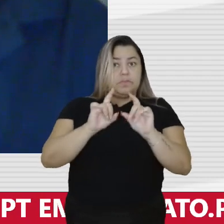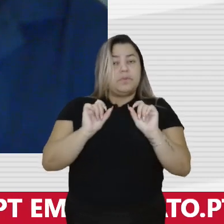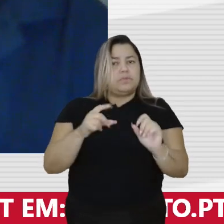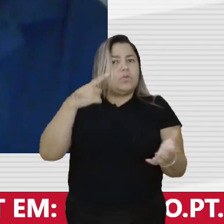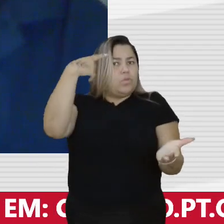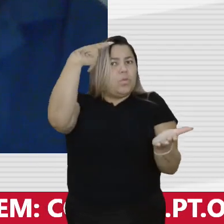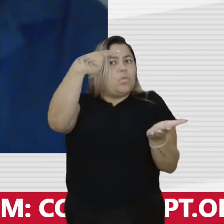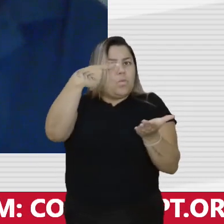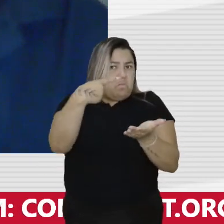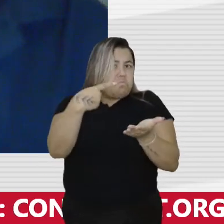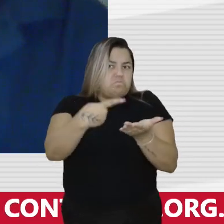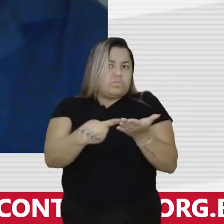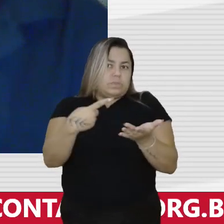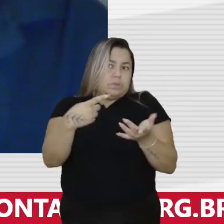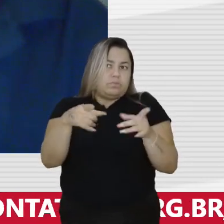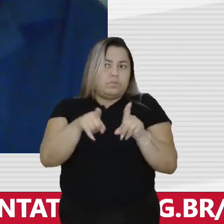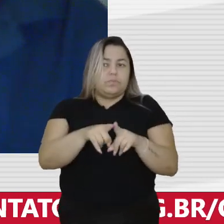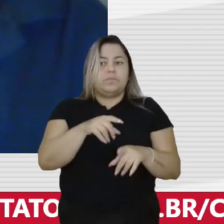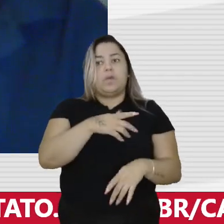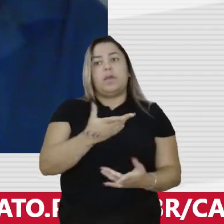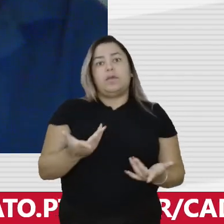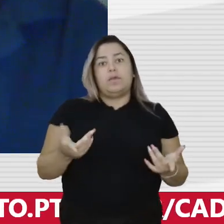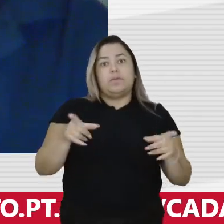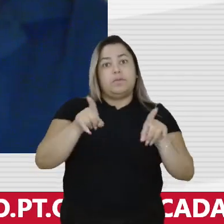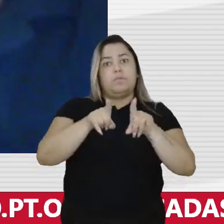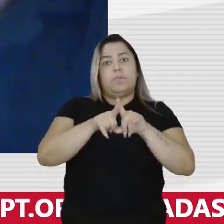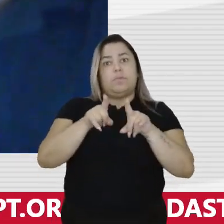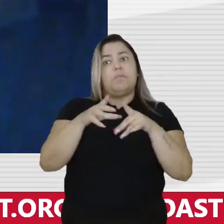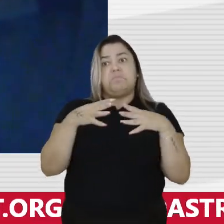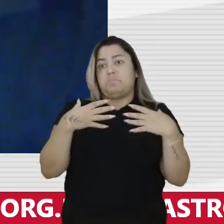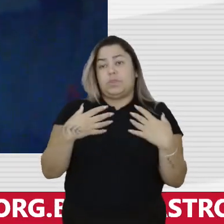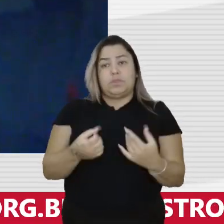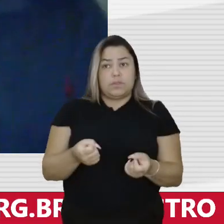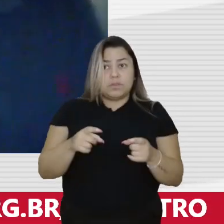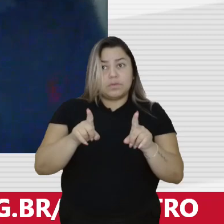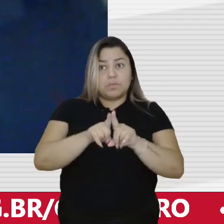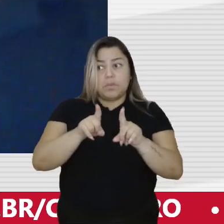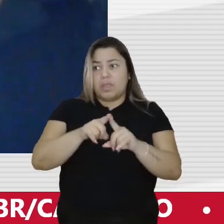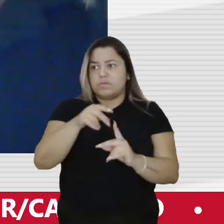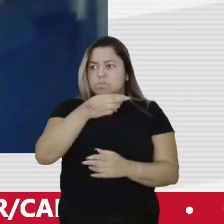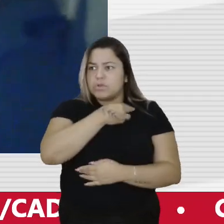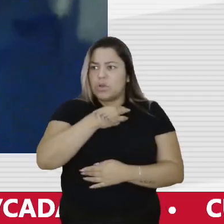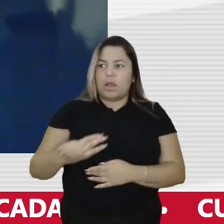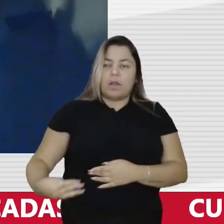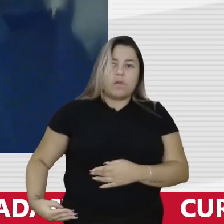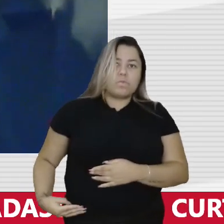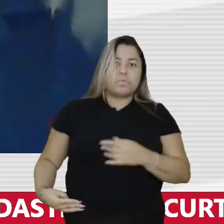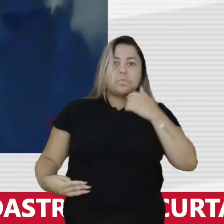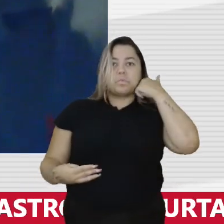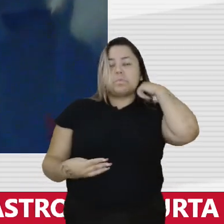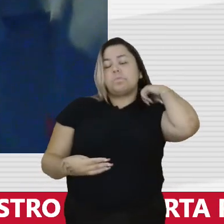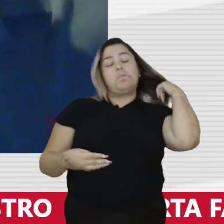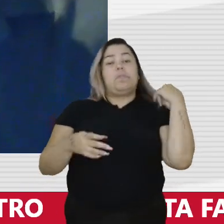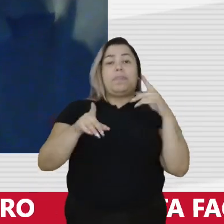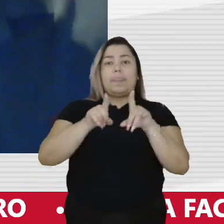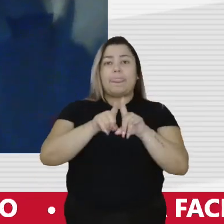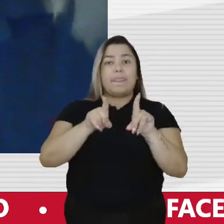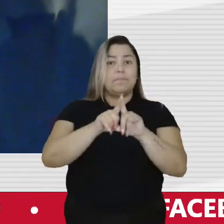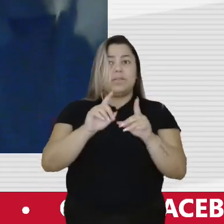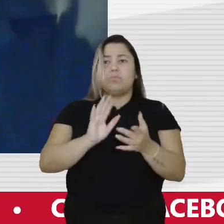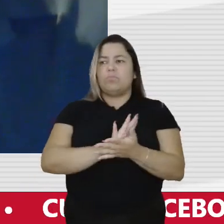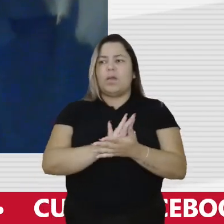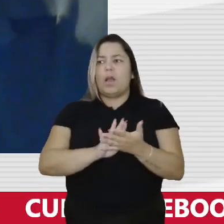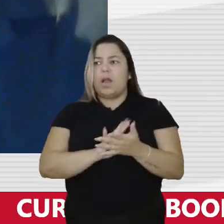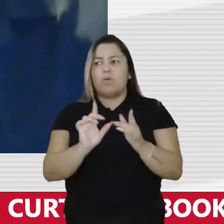cúmplice, mas não só assim, acobertando, mas esses ministros que estão, essas cúmplices que estão aí, elas não alimentam, não